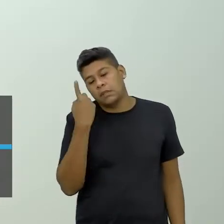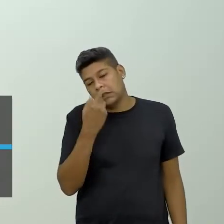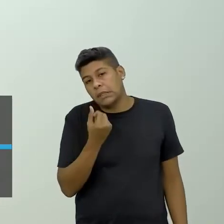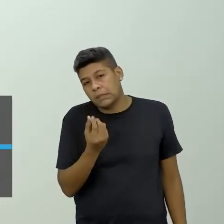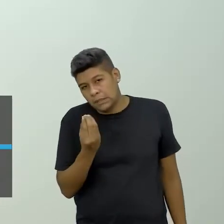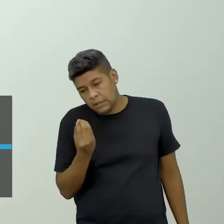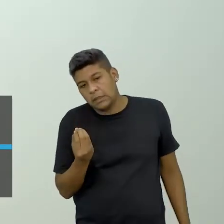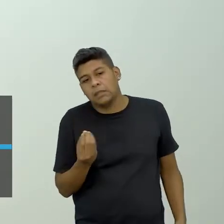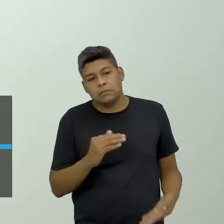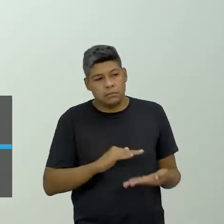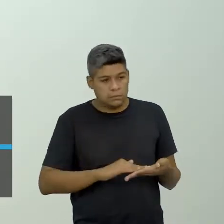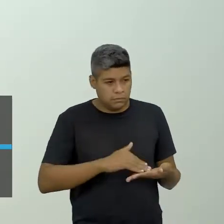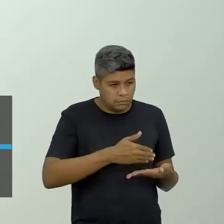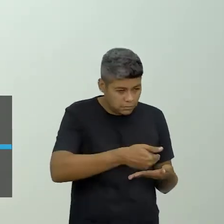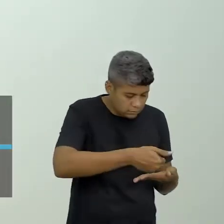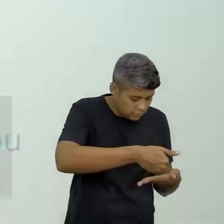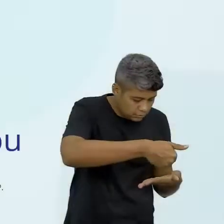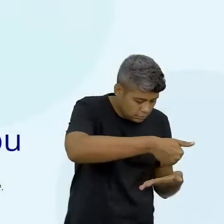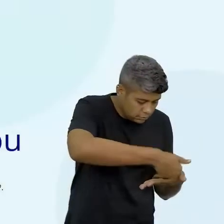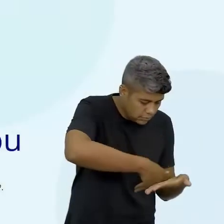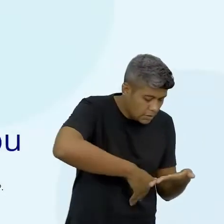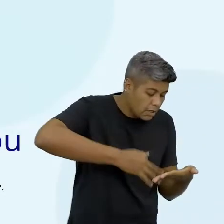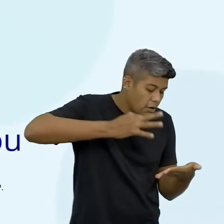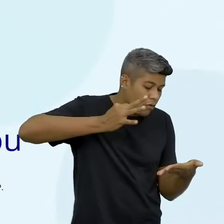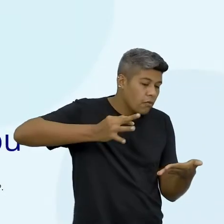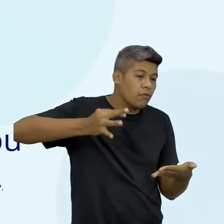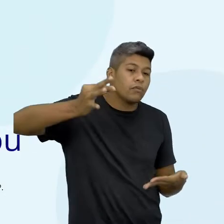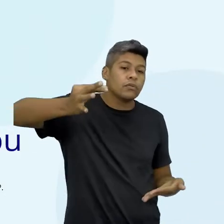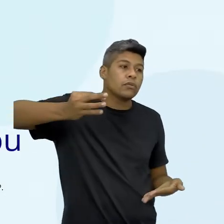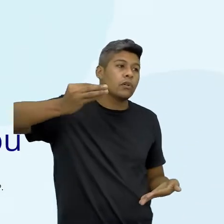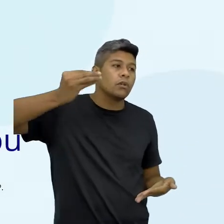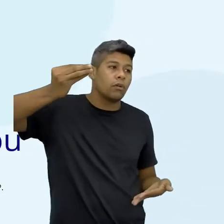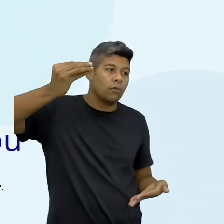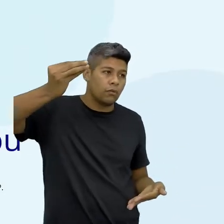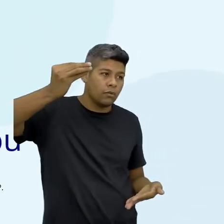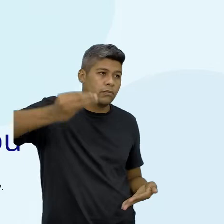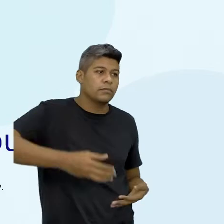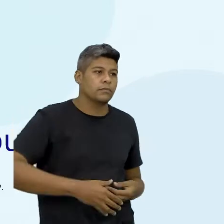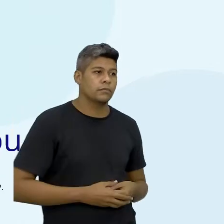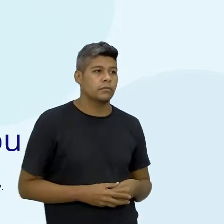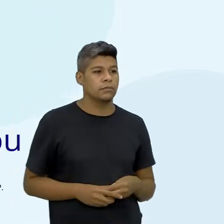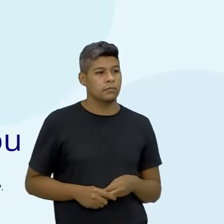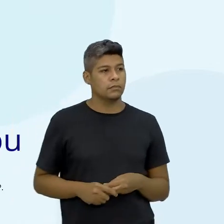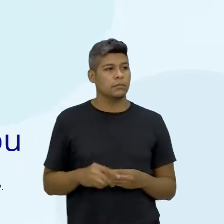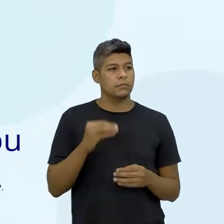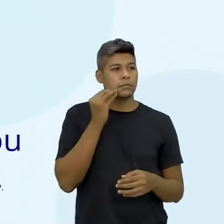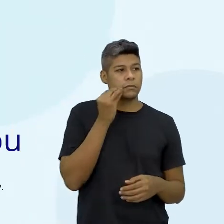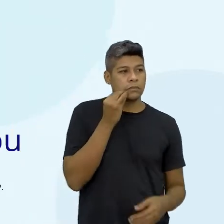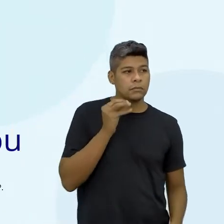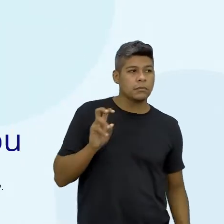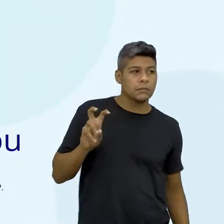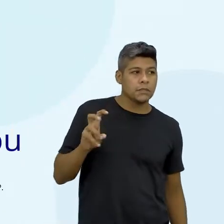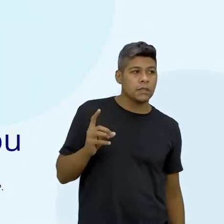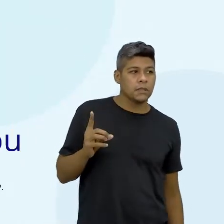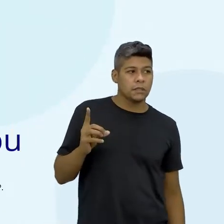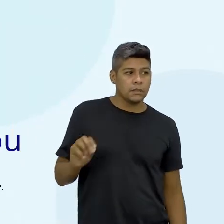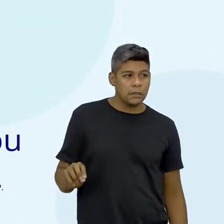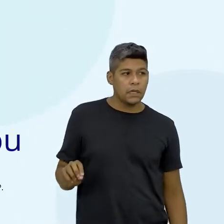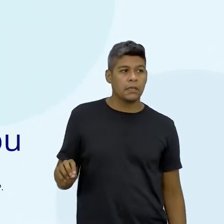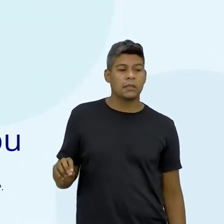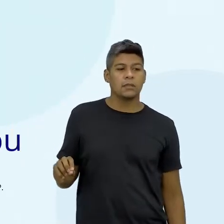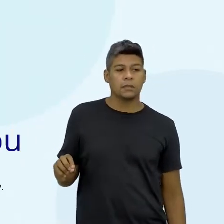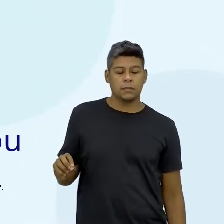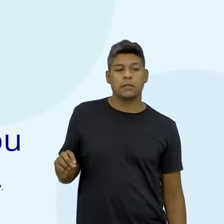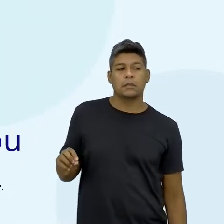uma carta para si mesmo com o tema Eu no Futuro, e contar como se projetam aí daqui 5, 10, 15